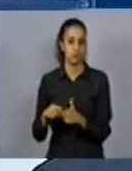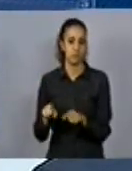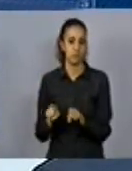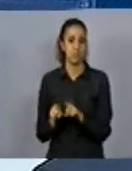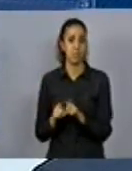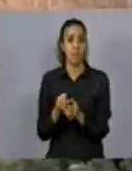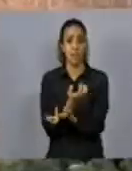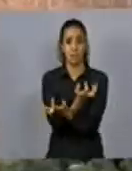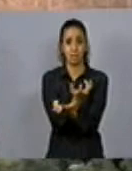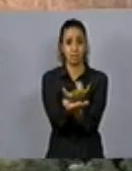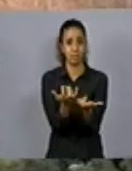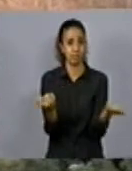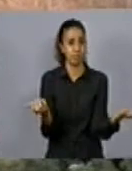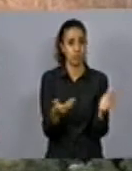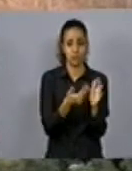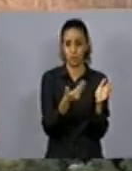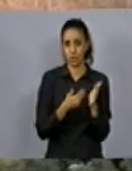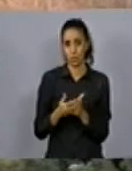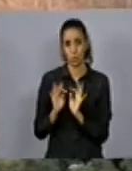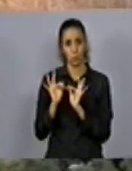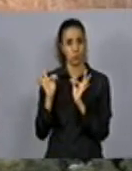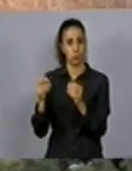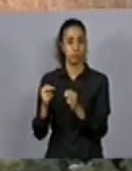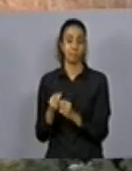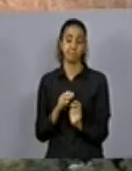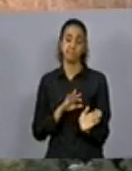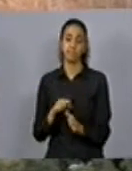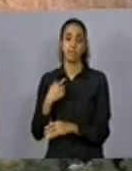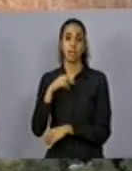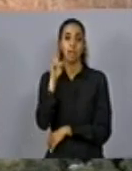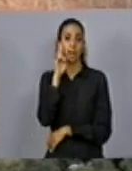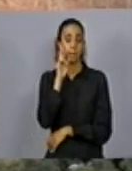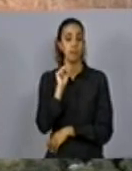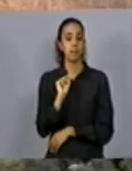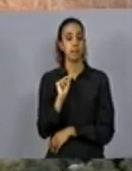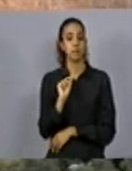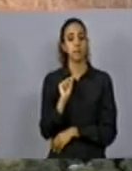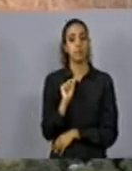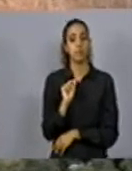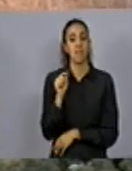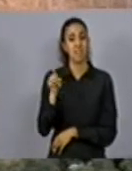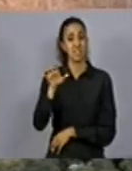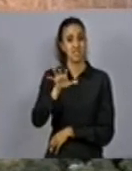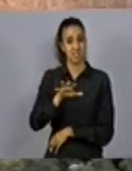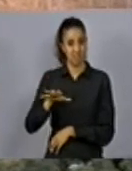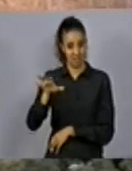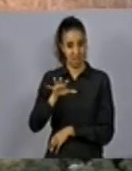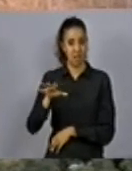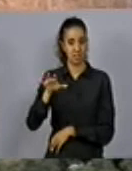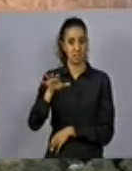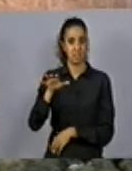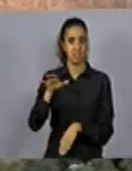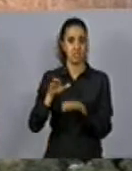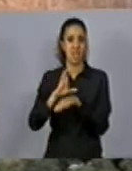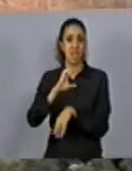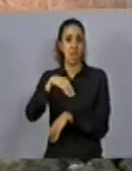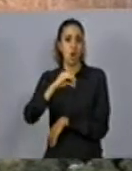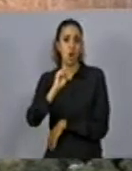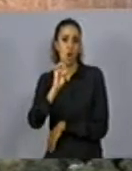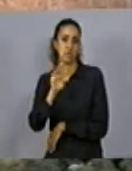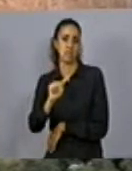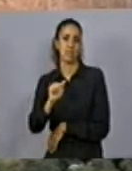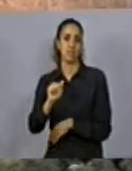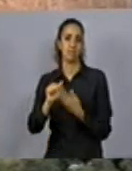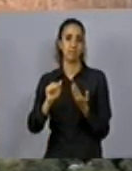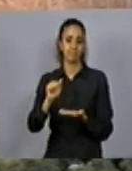da vegetação. Eu lembro, gostaria de lembrar, que essas áreas estão encostadas nas outras que remanescem.